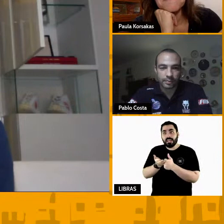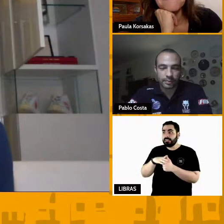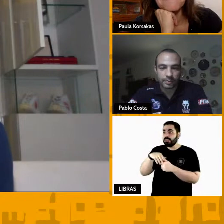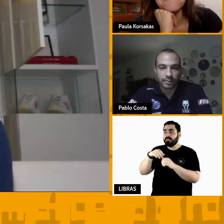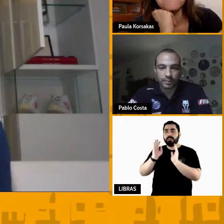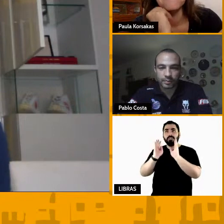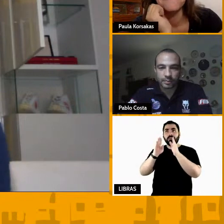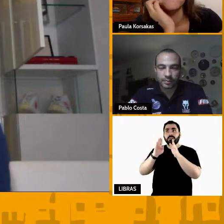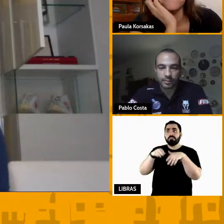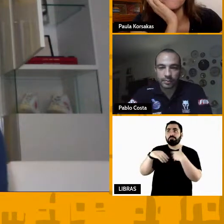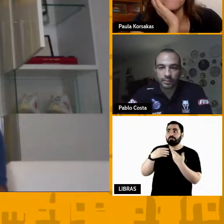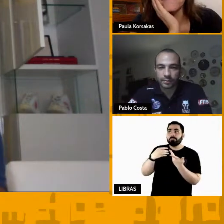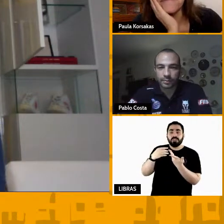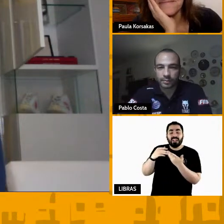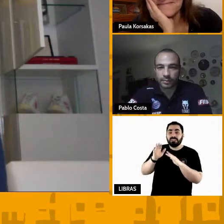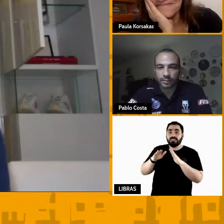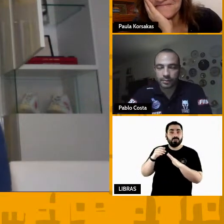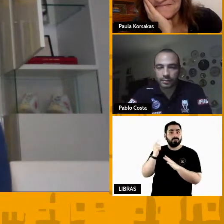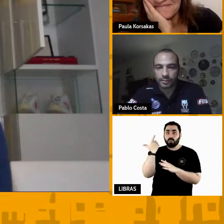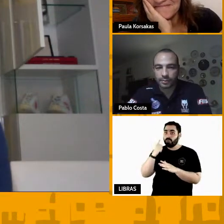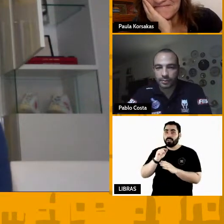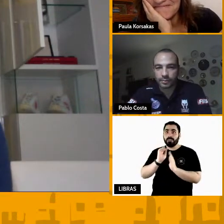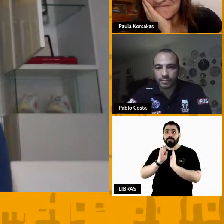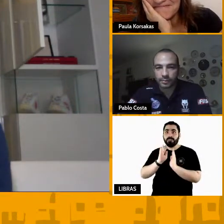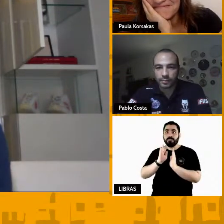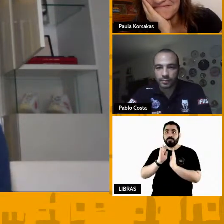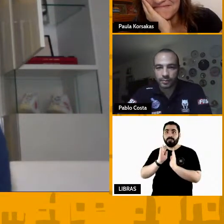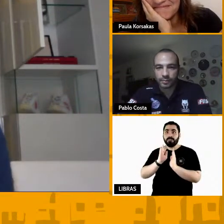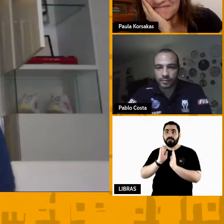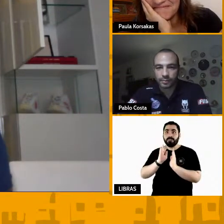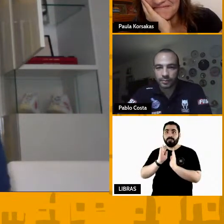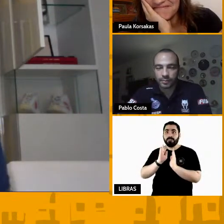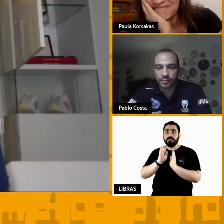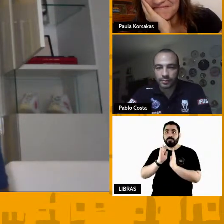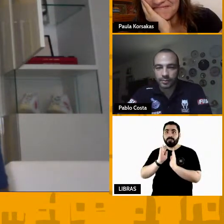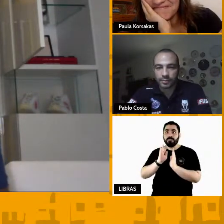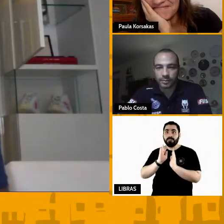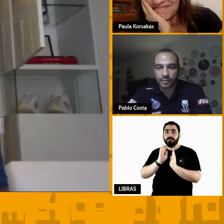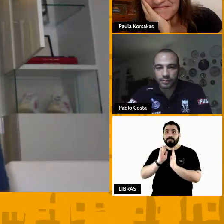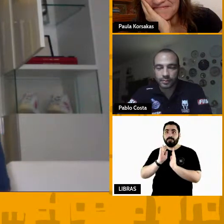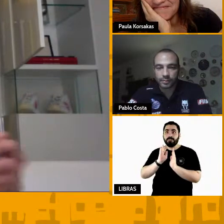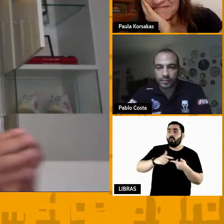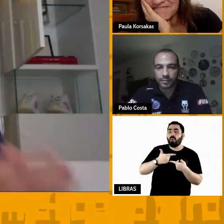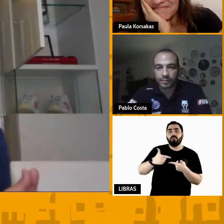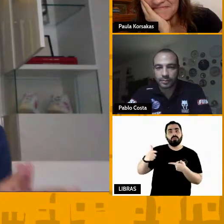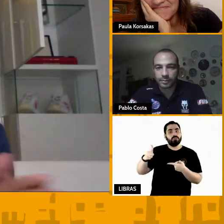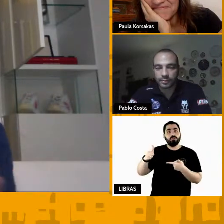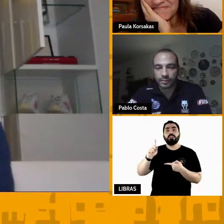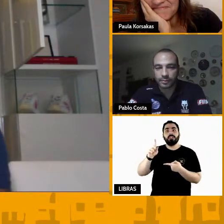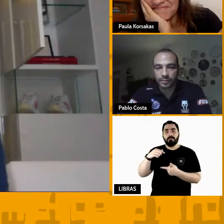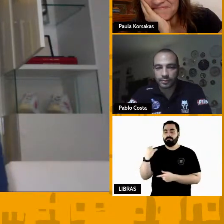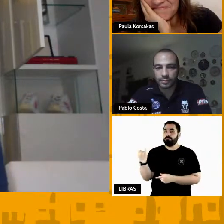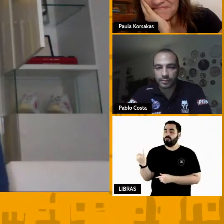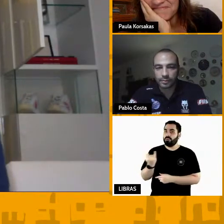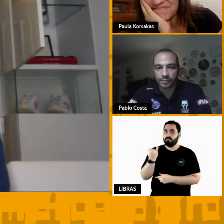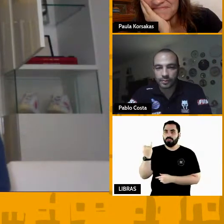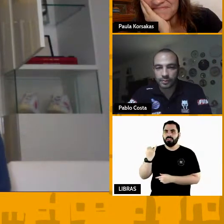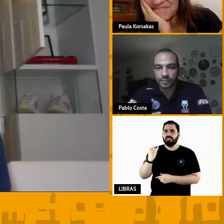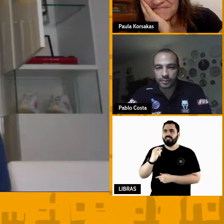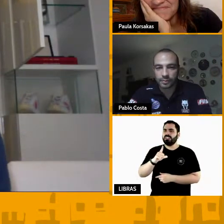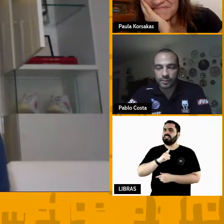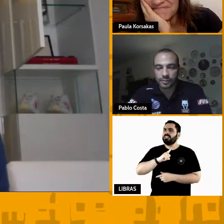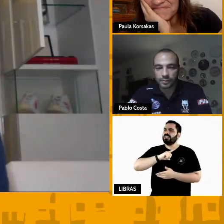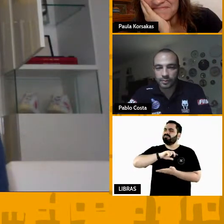agora entram outros fatores que são importantes é existem vários tipos de arremesso de 3